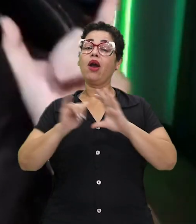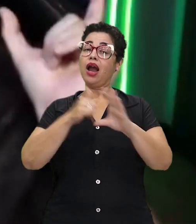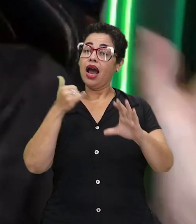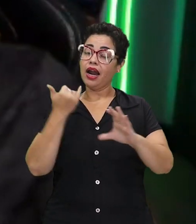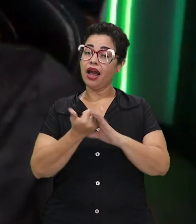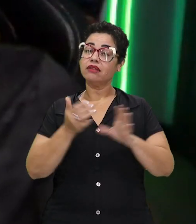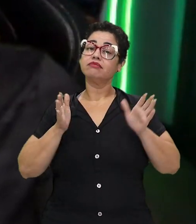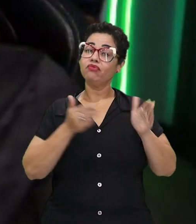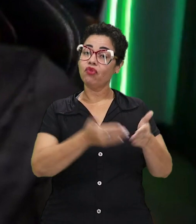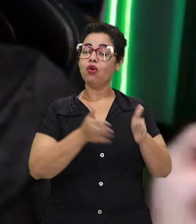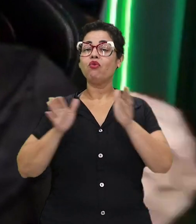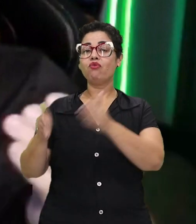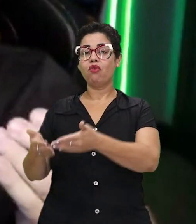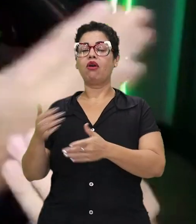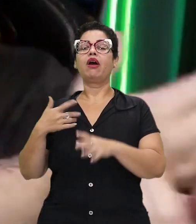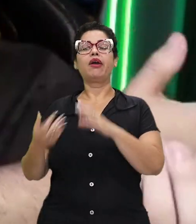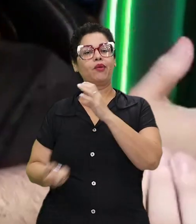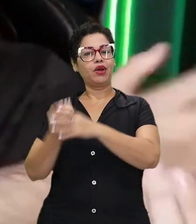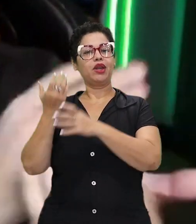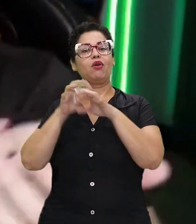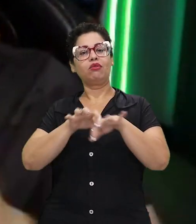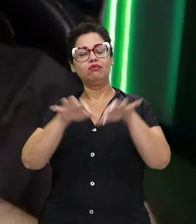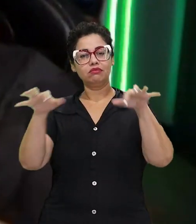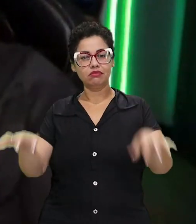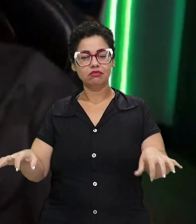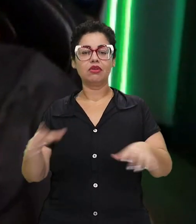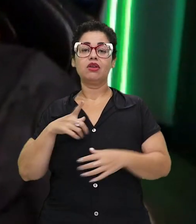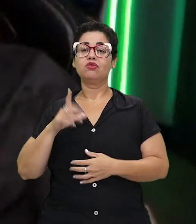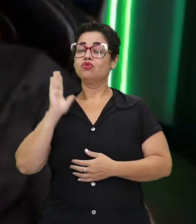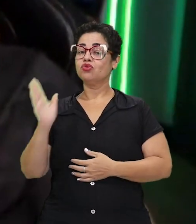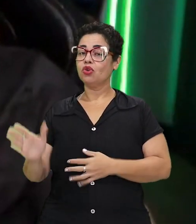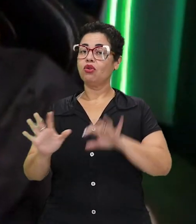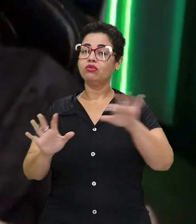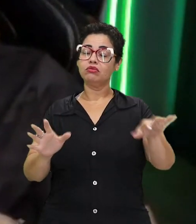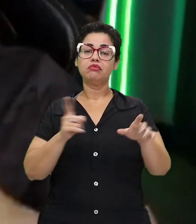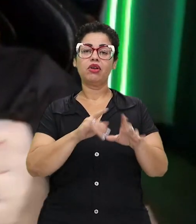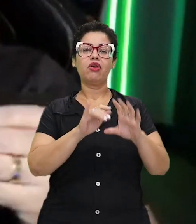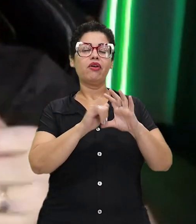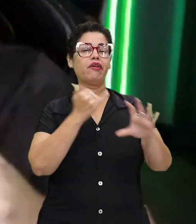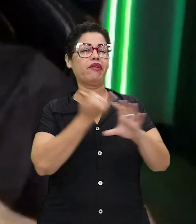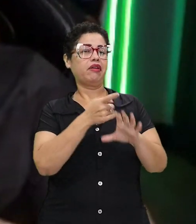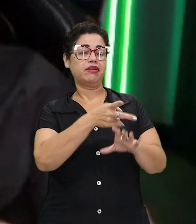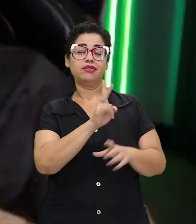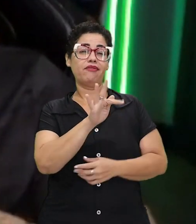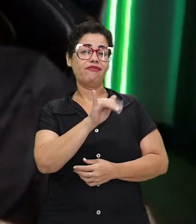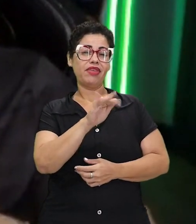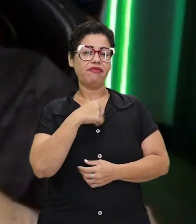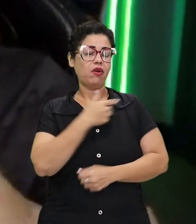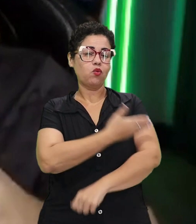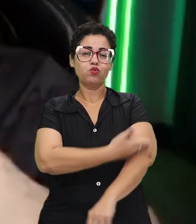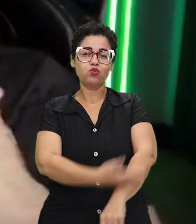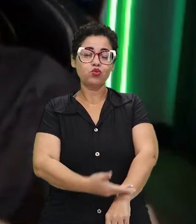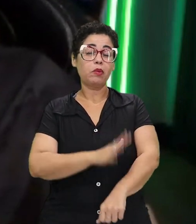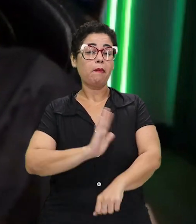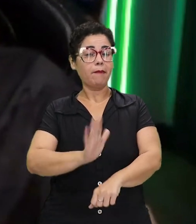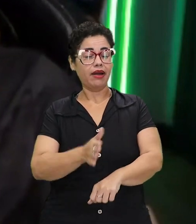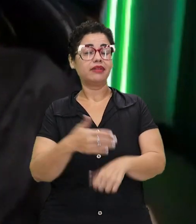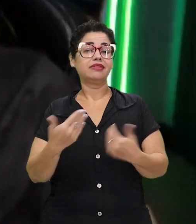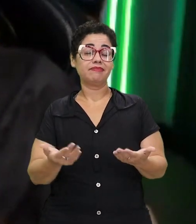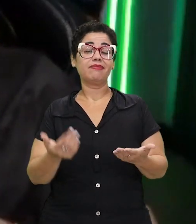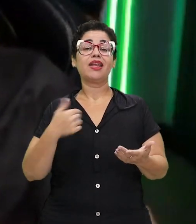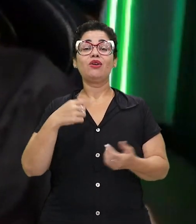Fazer um canal de FIFA e um de Fortnite. Então, eu abri a mão do Fortnite e decidi dedicar o FIFA, porque era o que eu mais jogava e o que eu tinha maior.